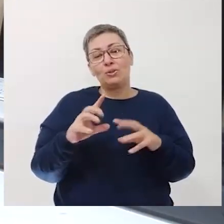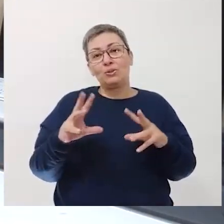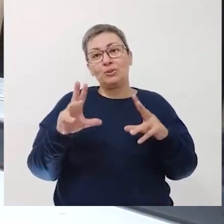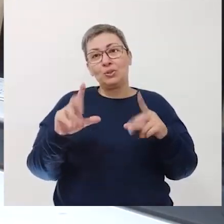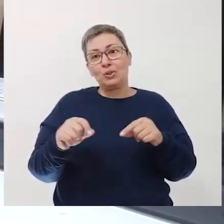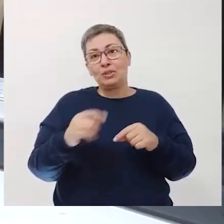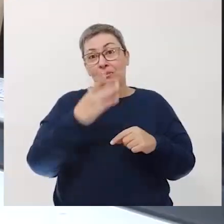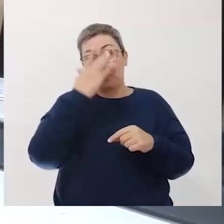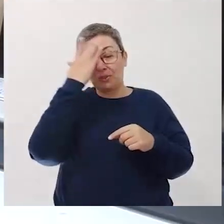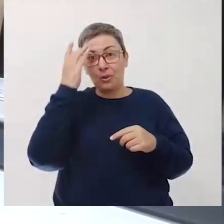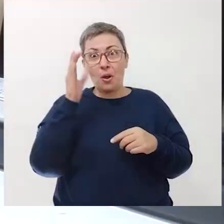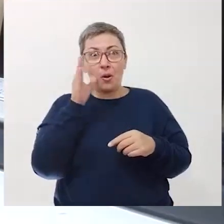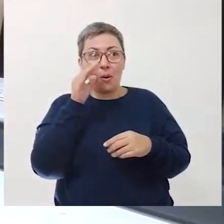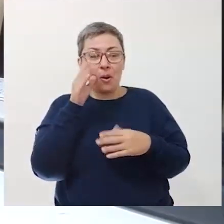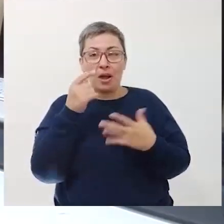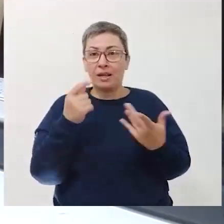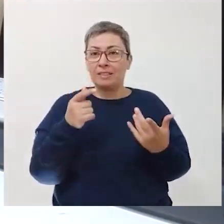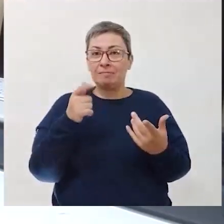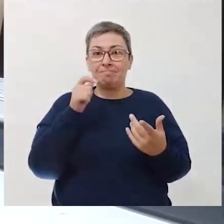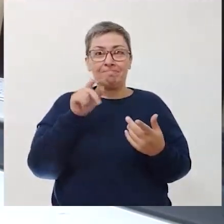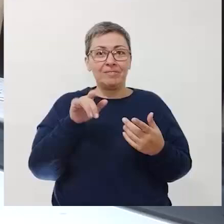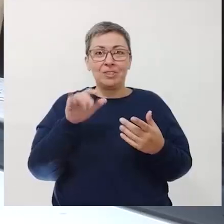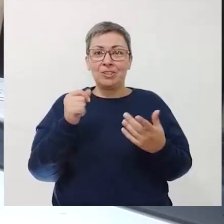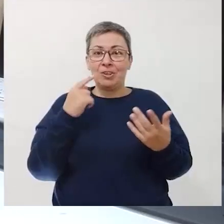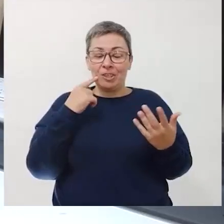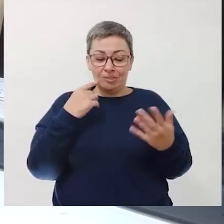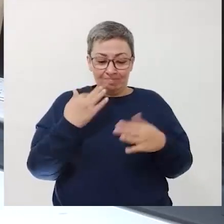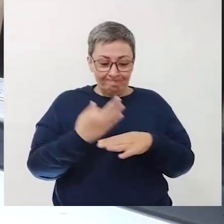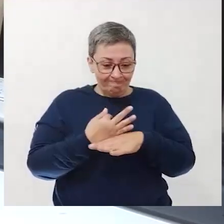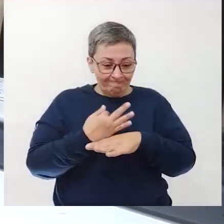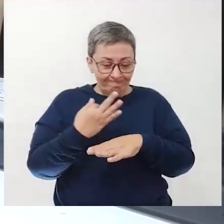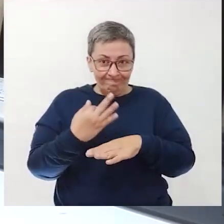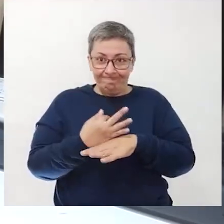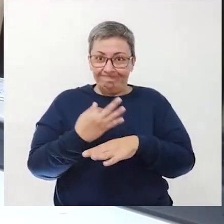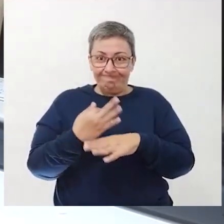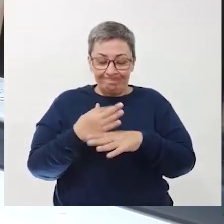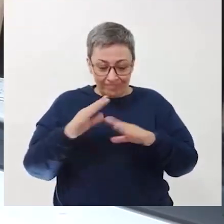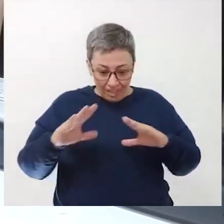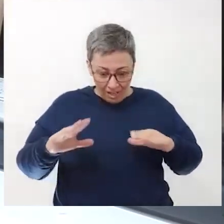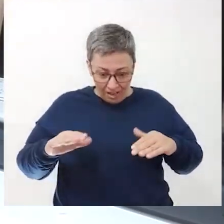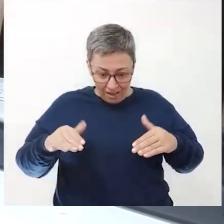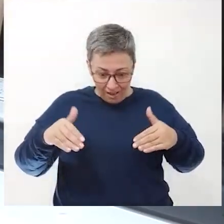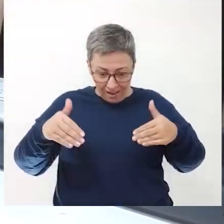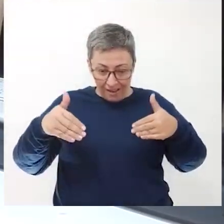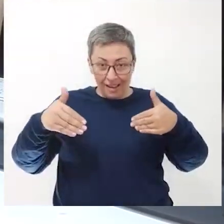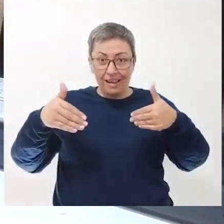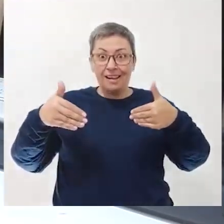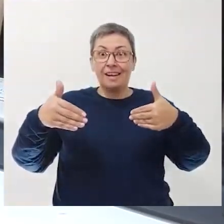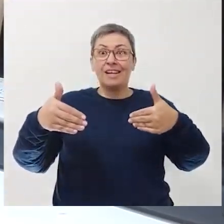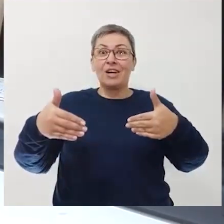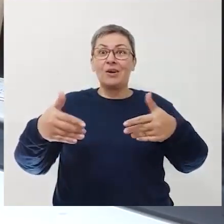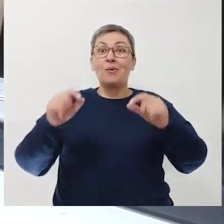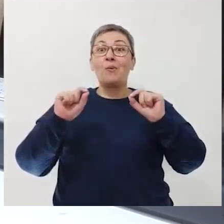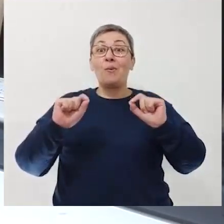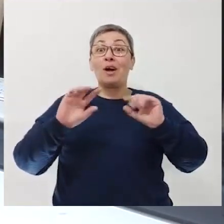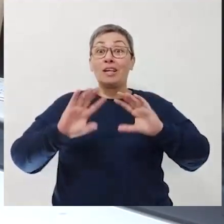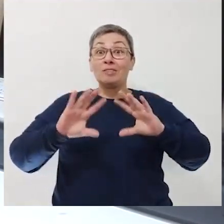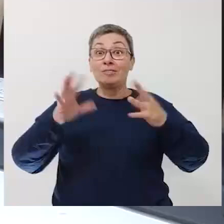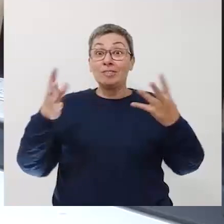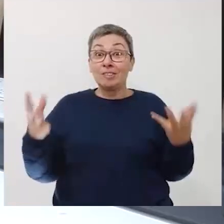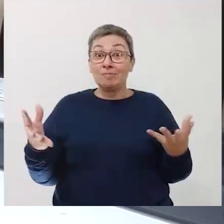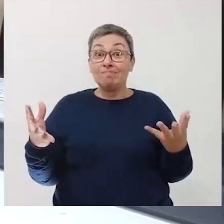como todo ser humano é tão curioso, Pandora não conseguiu resistir à curiosidade. E abrindo a caixa, o que